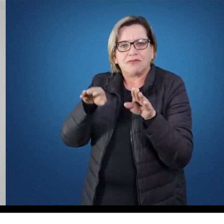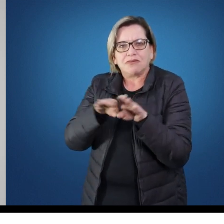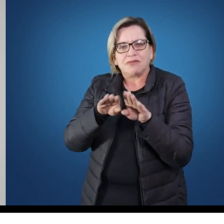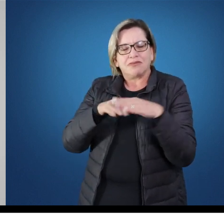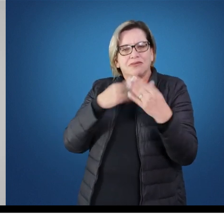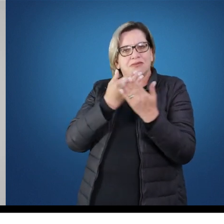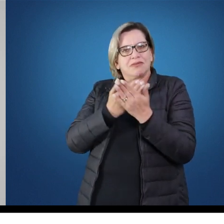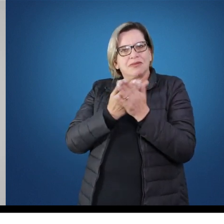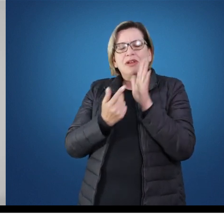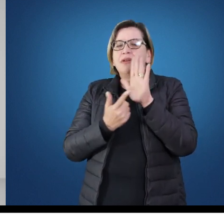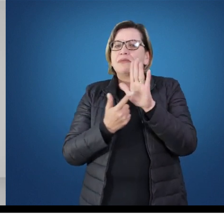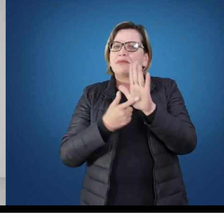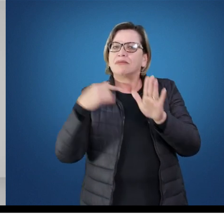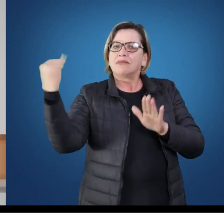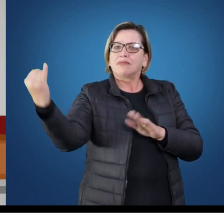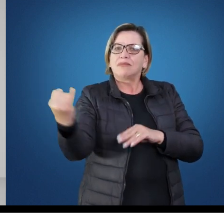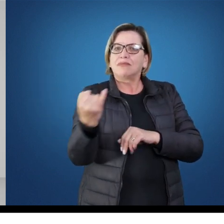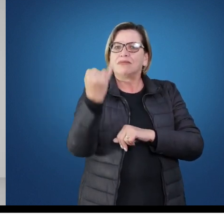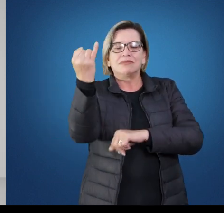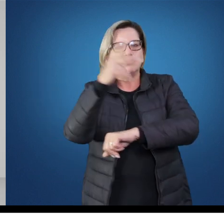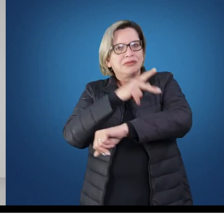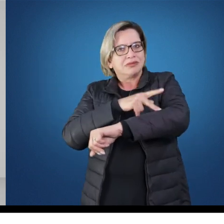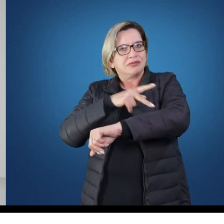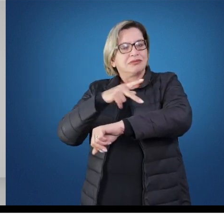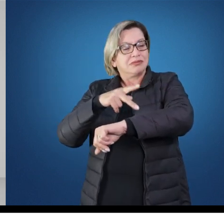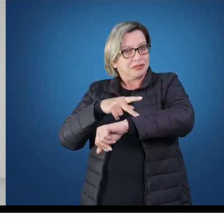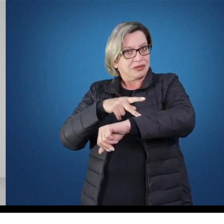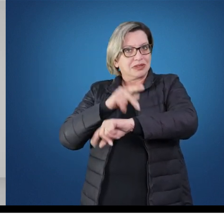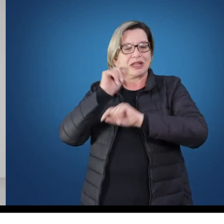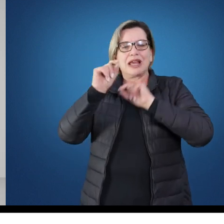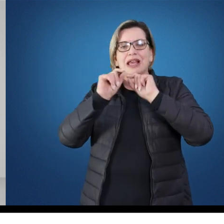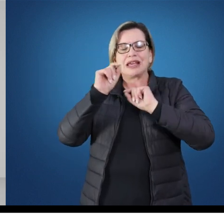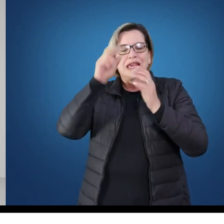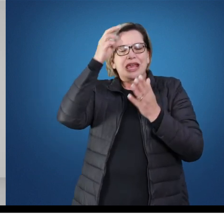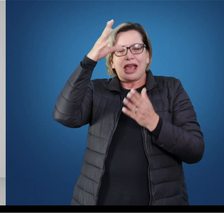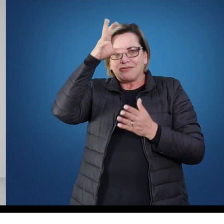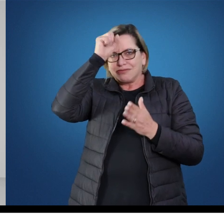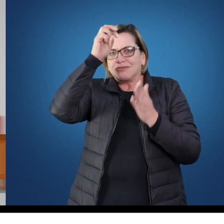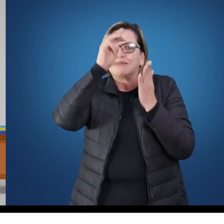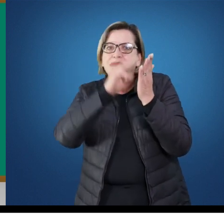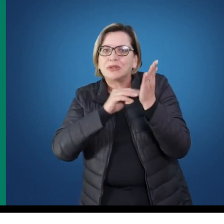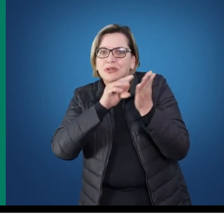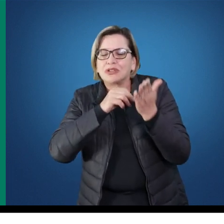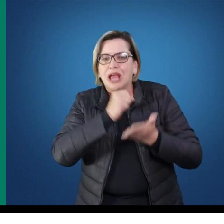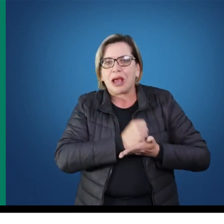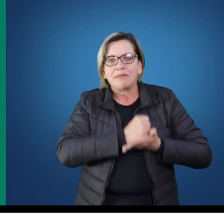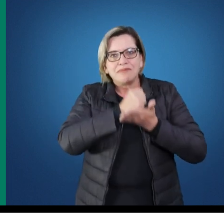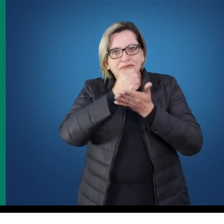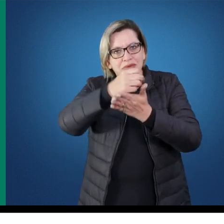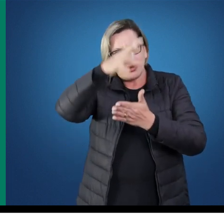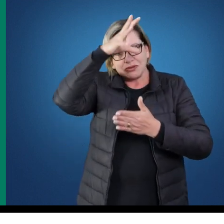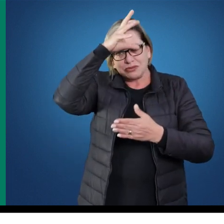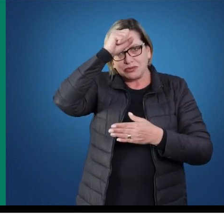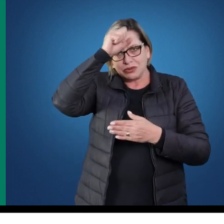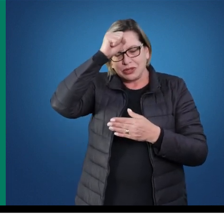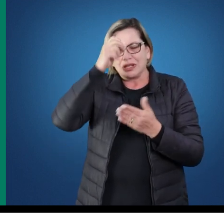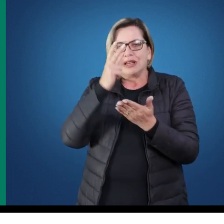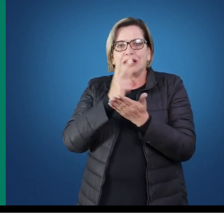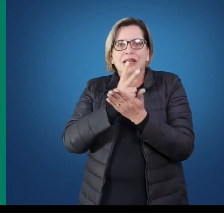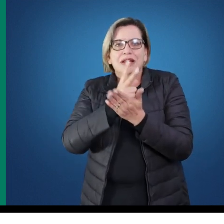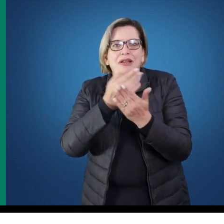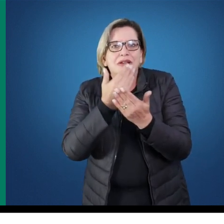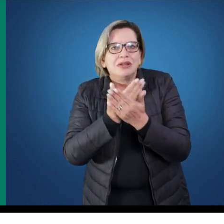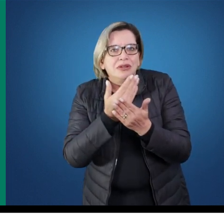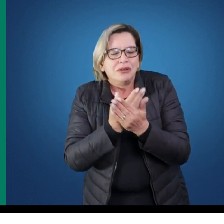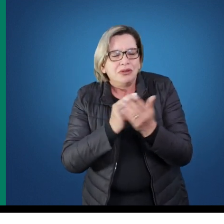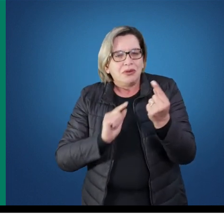importância do profissional de pedagogia, que é quem domina as metodologias que apoiam a aprendizagem. O percurso da formação do licenciado em